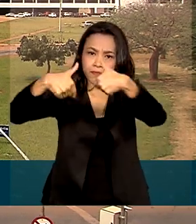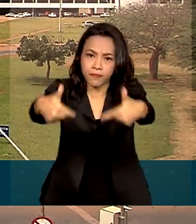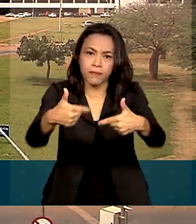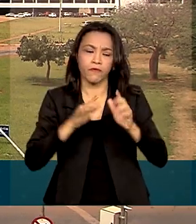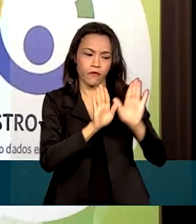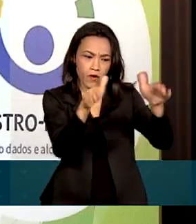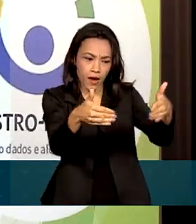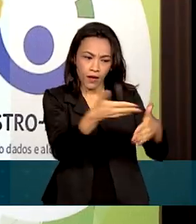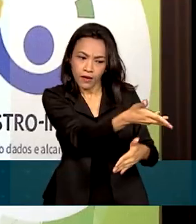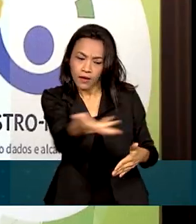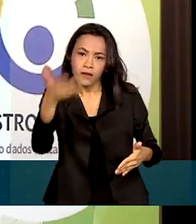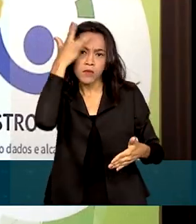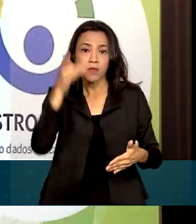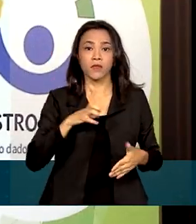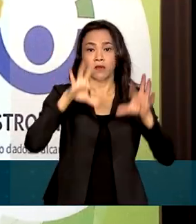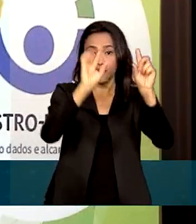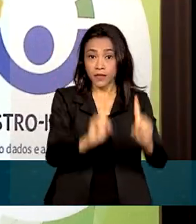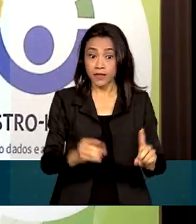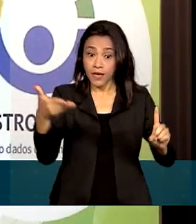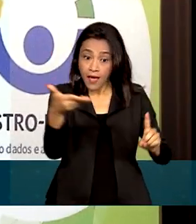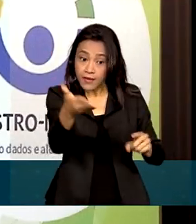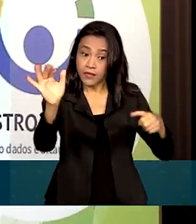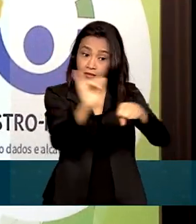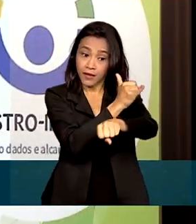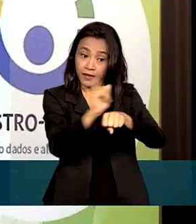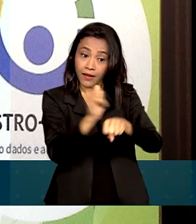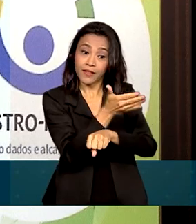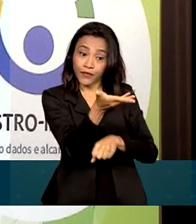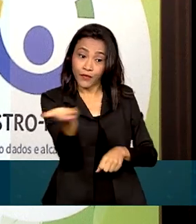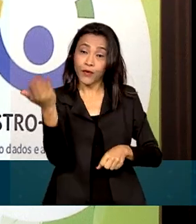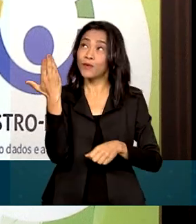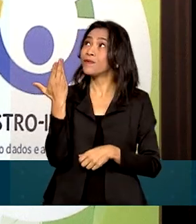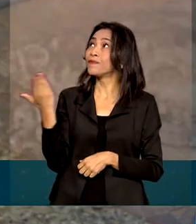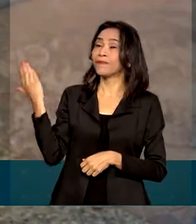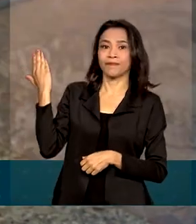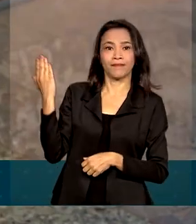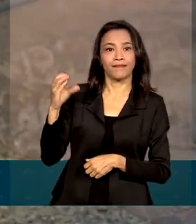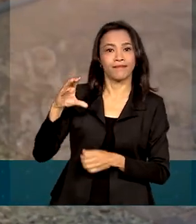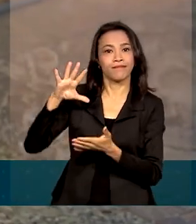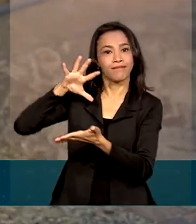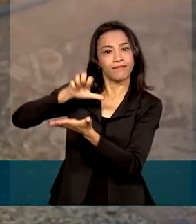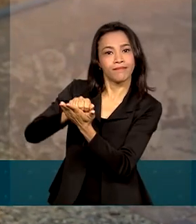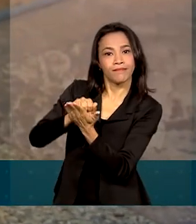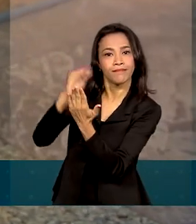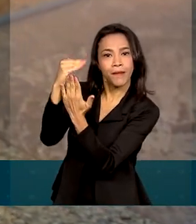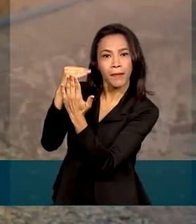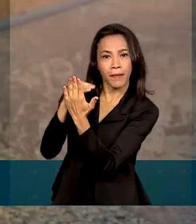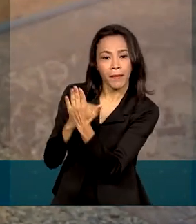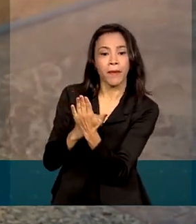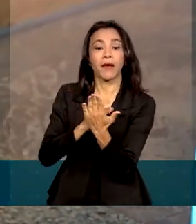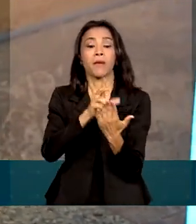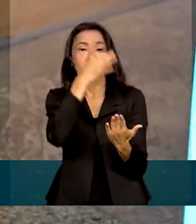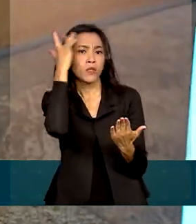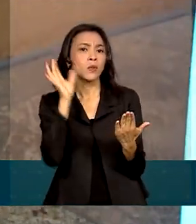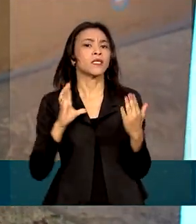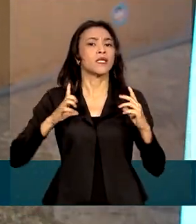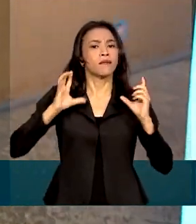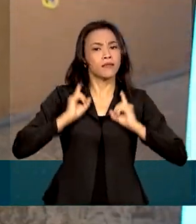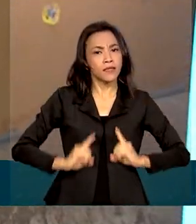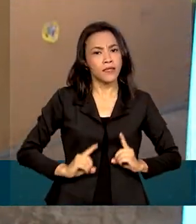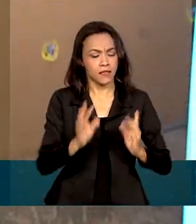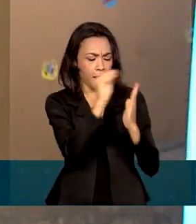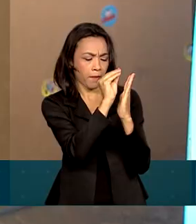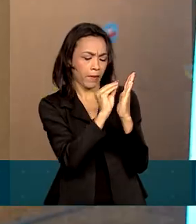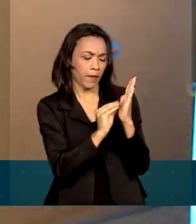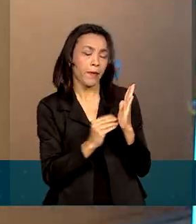deficiência. Importante ferramenta foi o Cadastro Inclusão, que reúne pessoas com deficiência que recebem